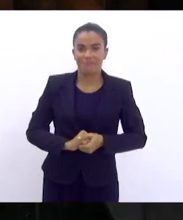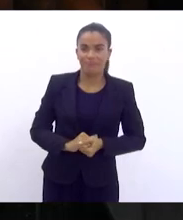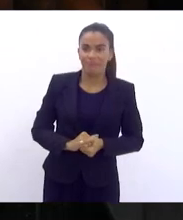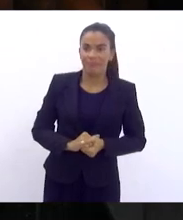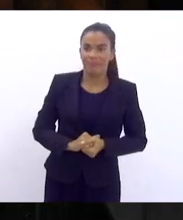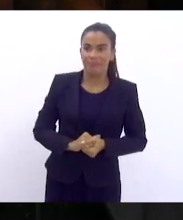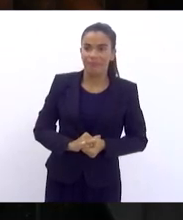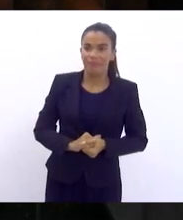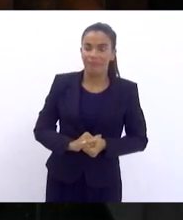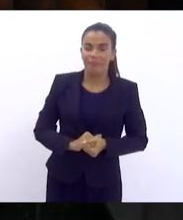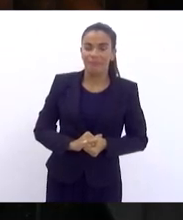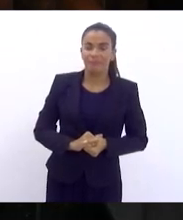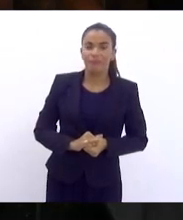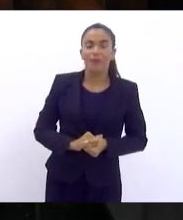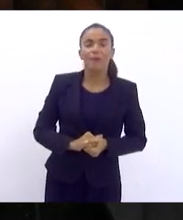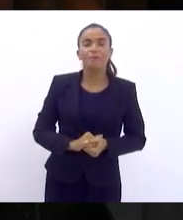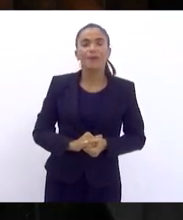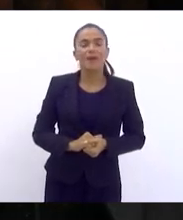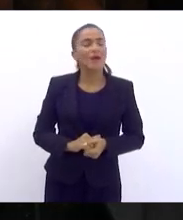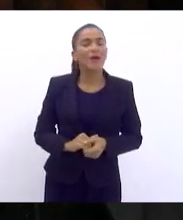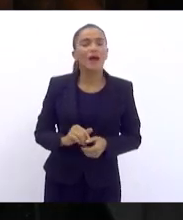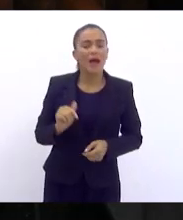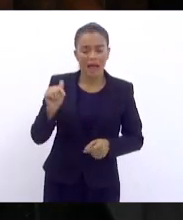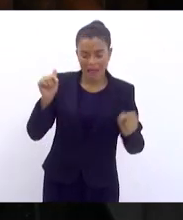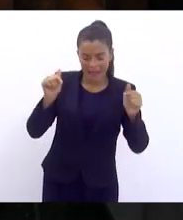O que tem aqui